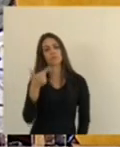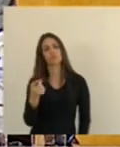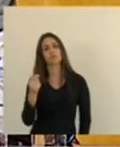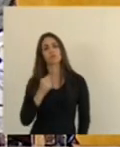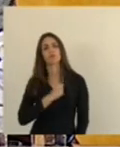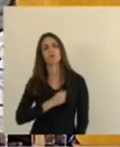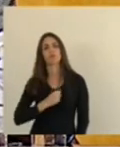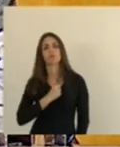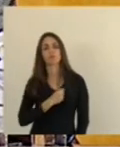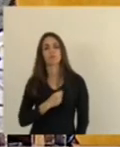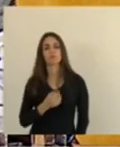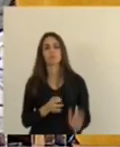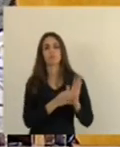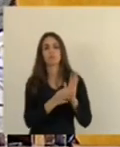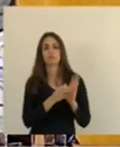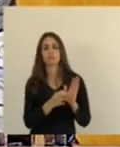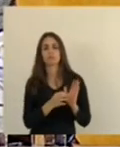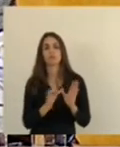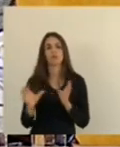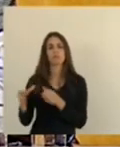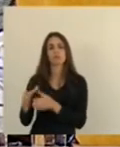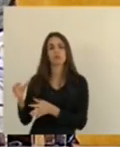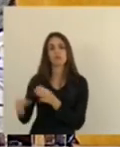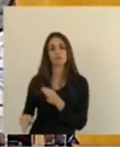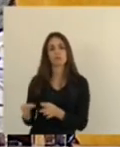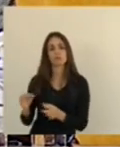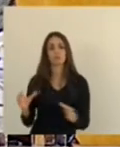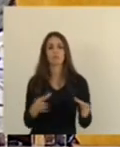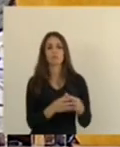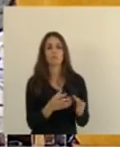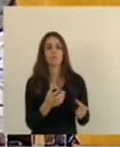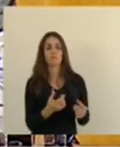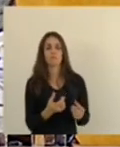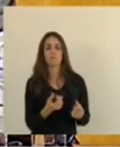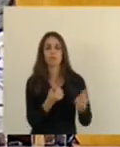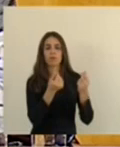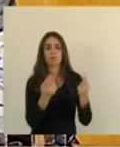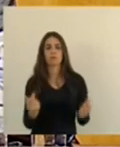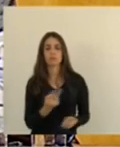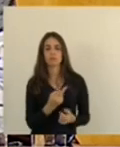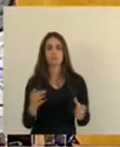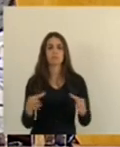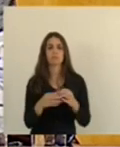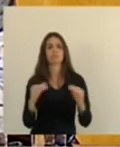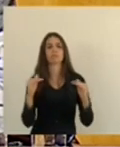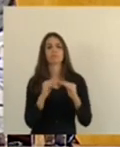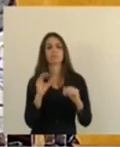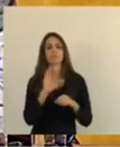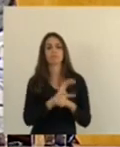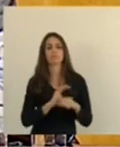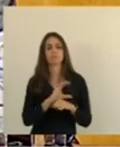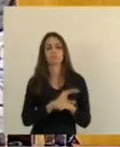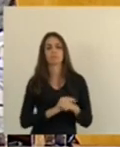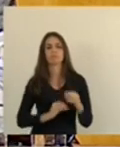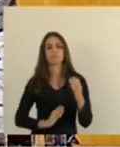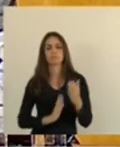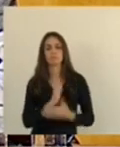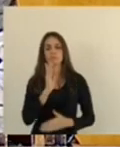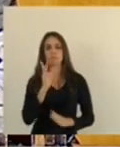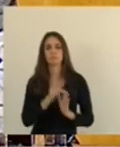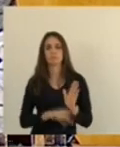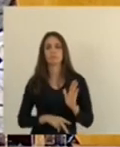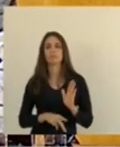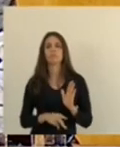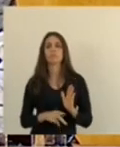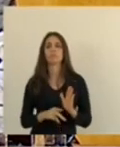pareceres orais em conjunto das comissões de justiça e de finança pela constitucionalidade e aprovação do presente projeto